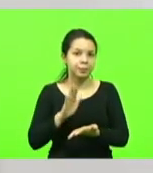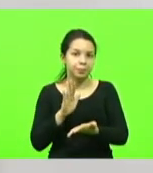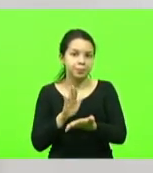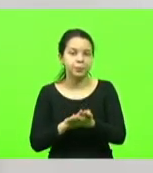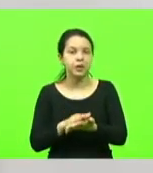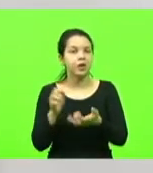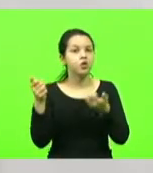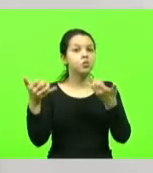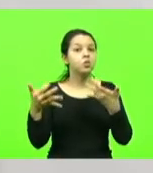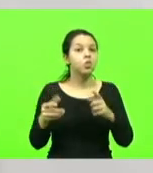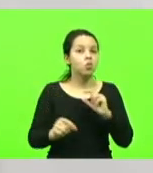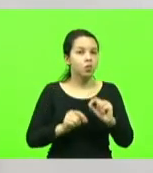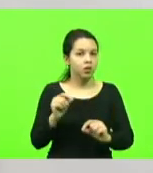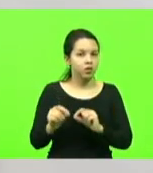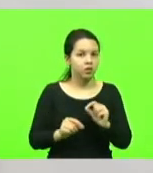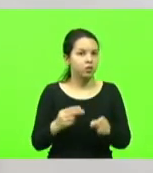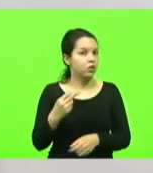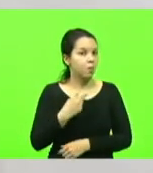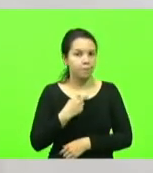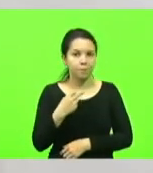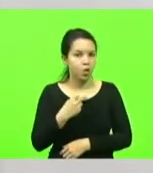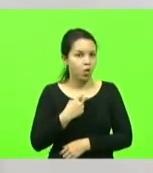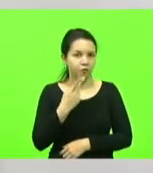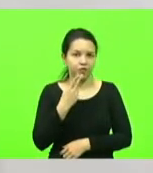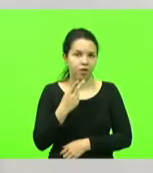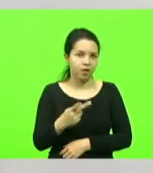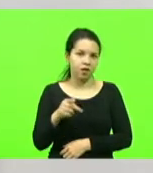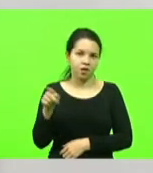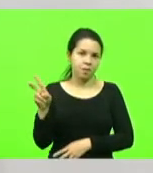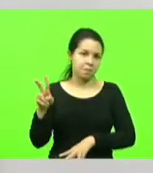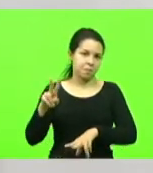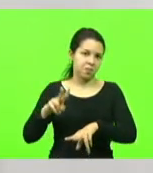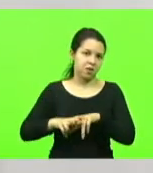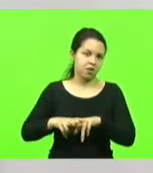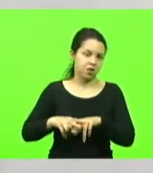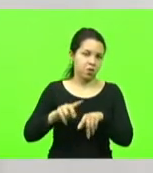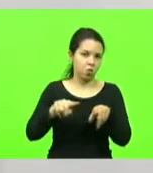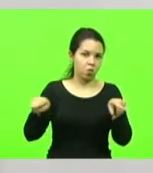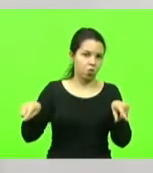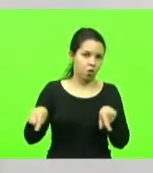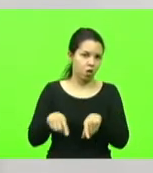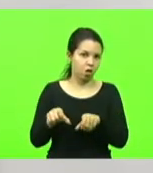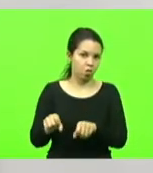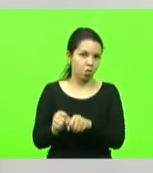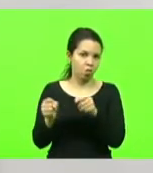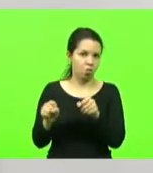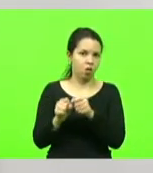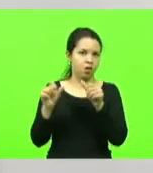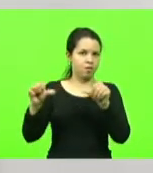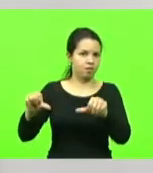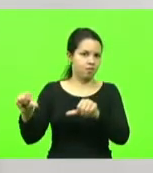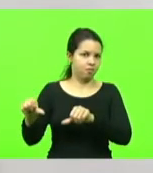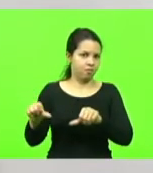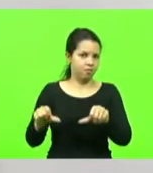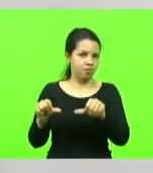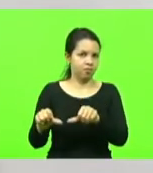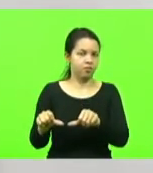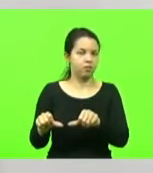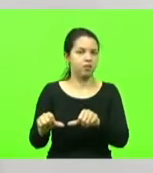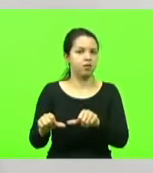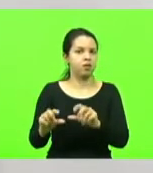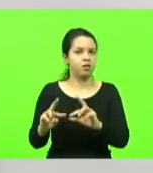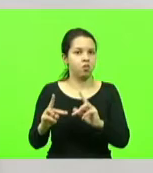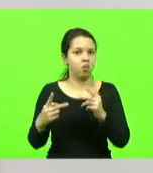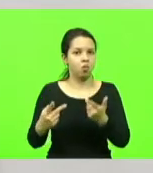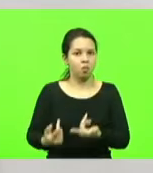se pode dizer que os presos estejam em situação desumana ou degradante. Com certeza, em situação desumana ou degradante,